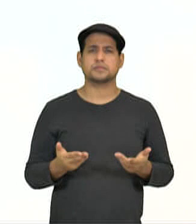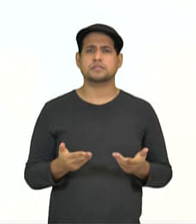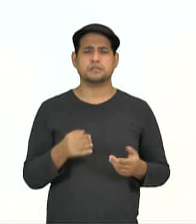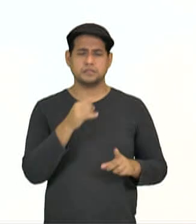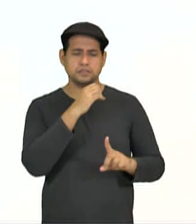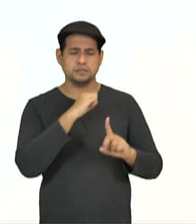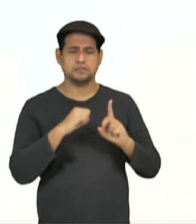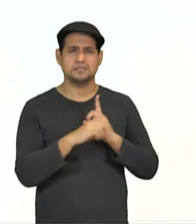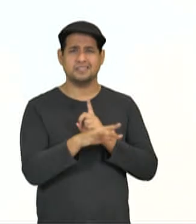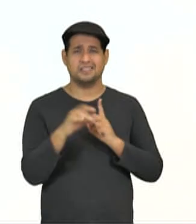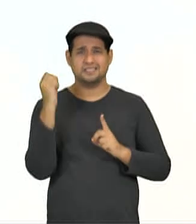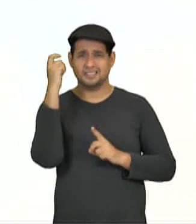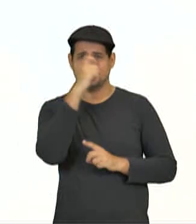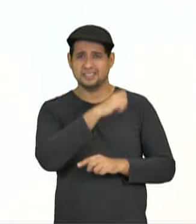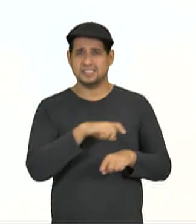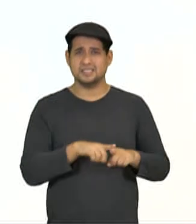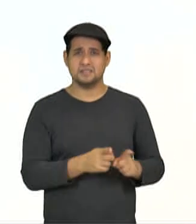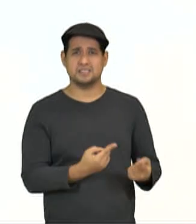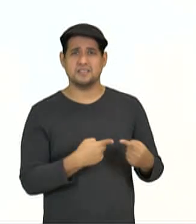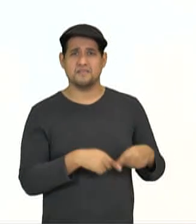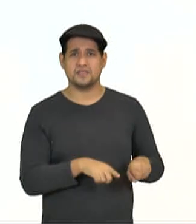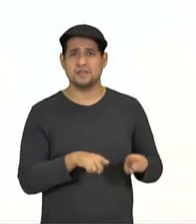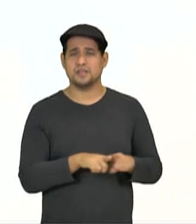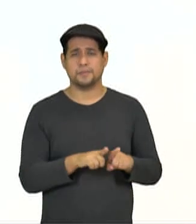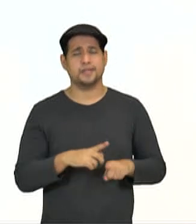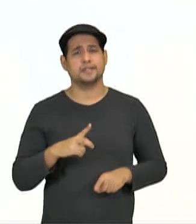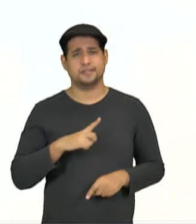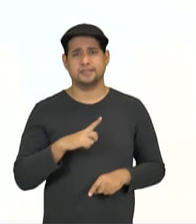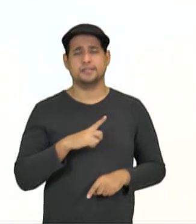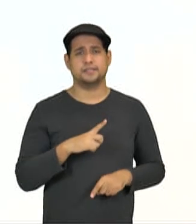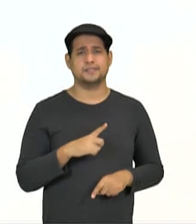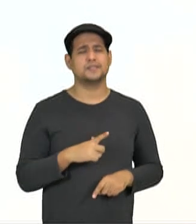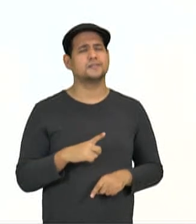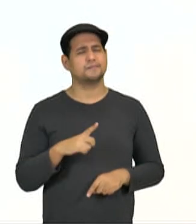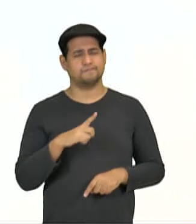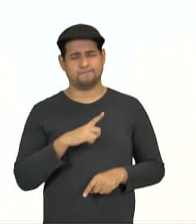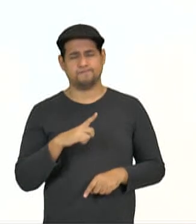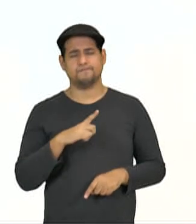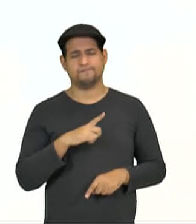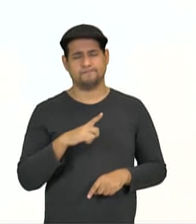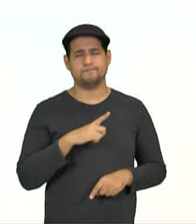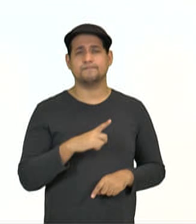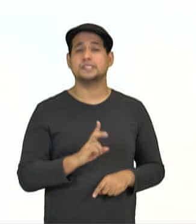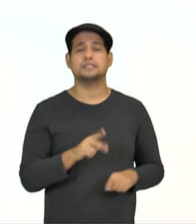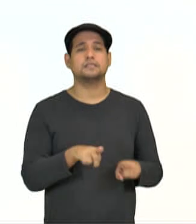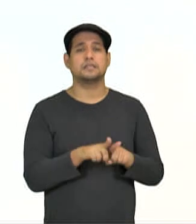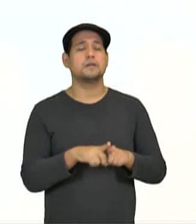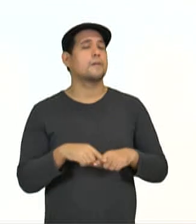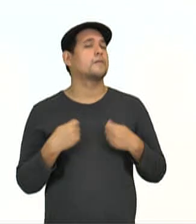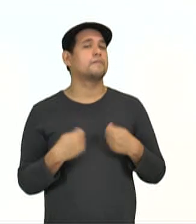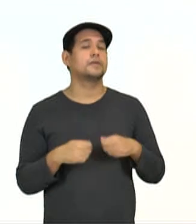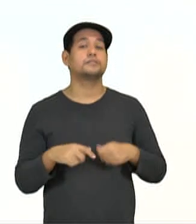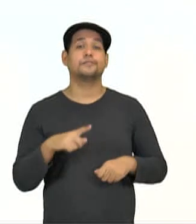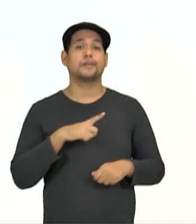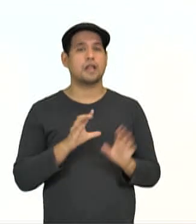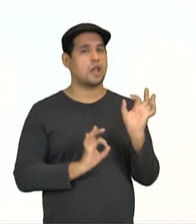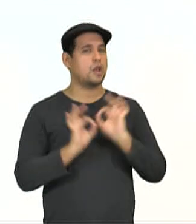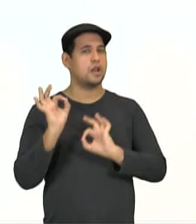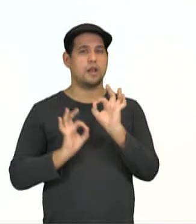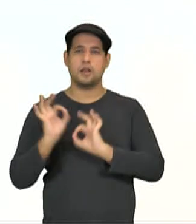Sociedades complexas, desafios complexos. Isso exige, né? Ele requer esse